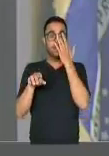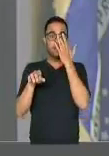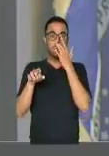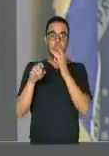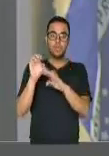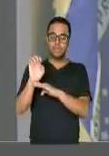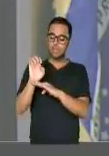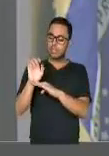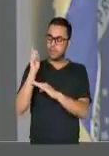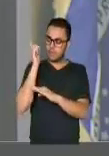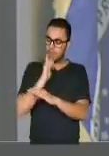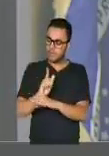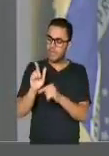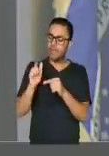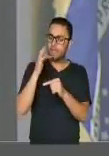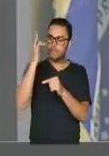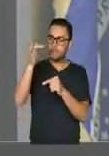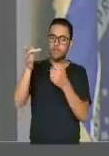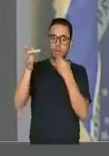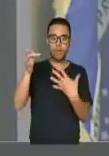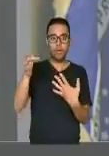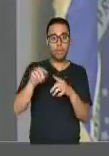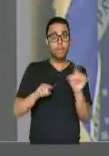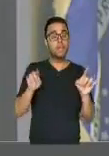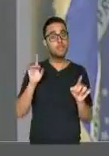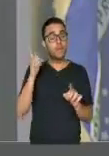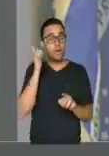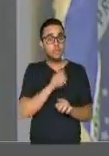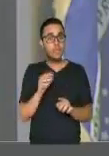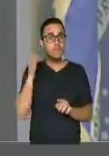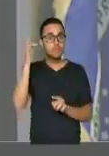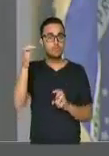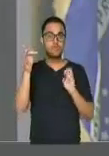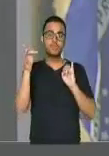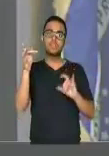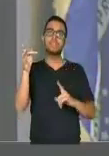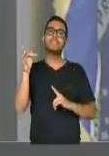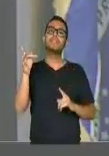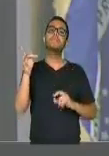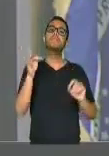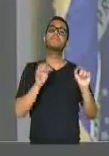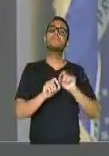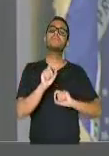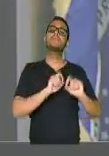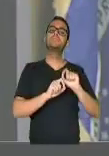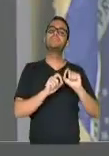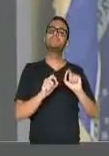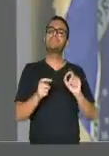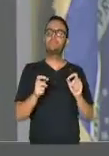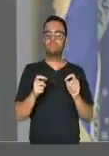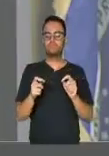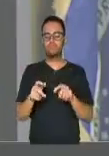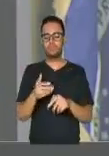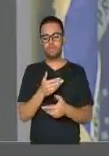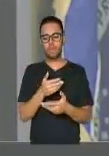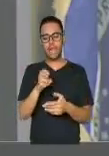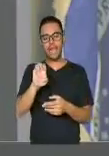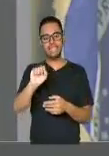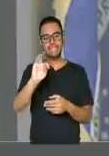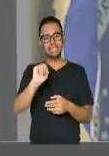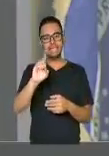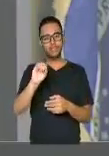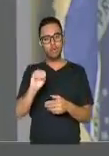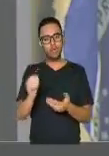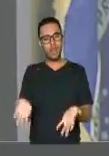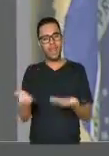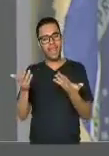tem a futuro. E esse Estado só vai ter futuro se nós tivermos uma máquina, uma máquina leve, uma máquina enxuta